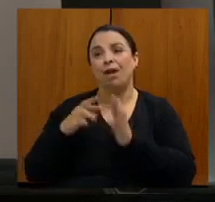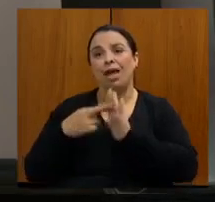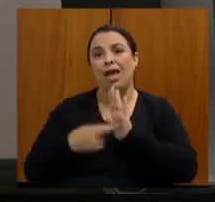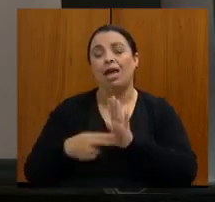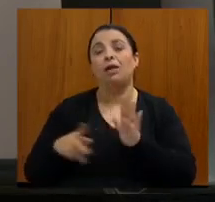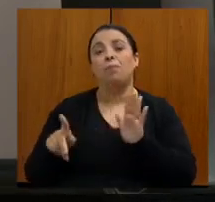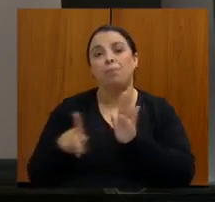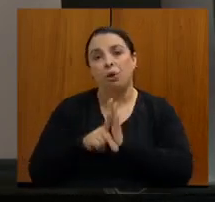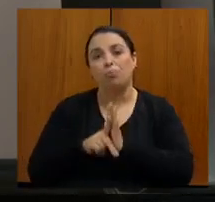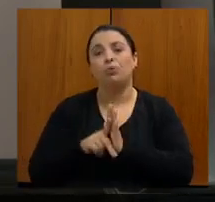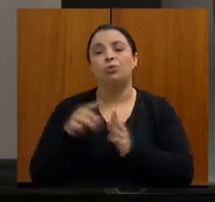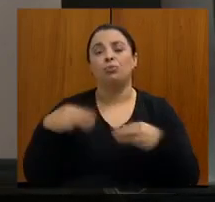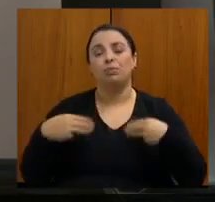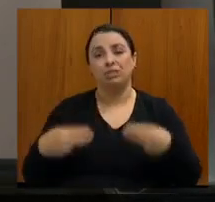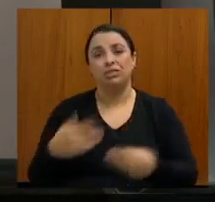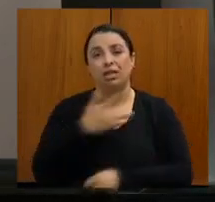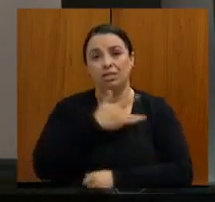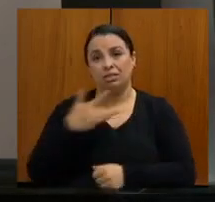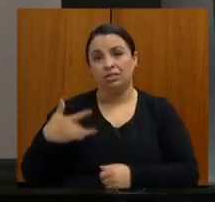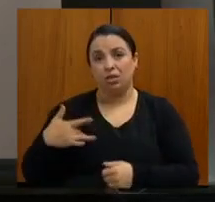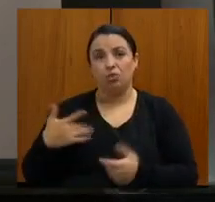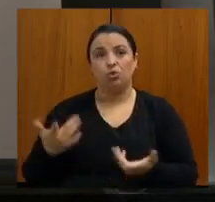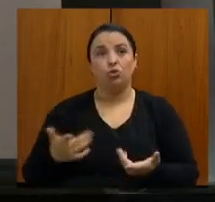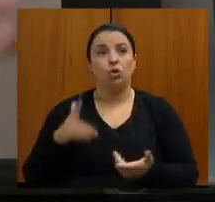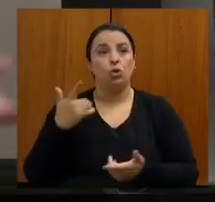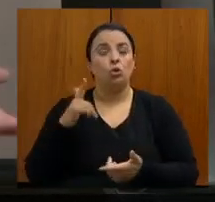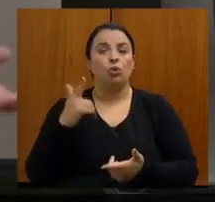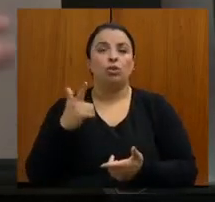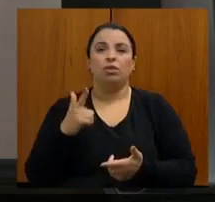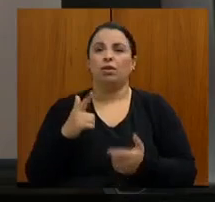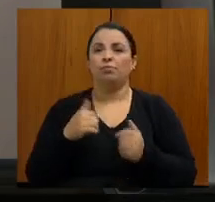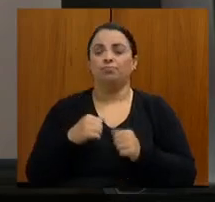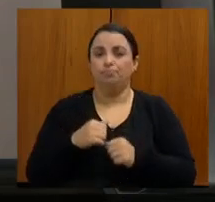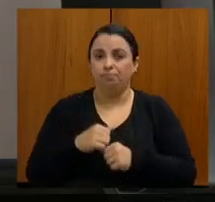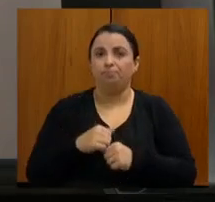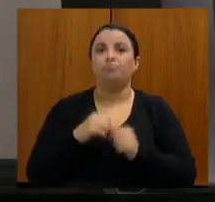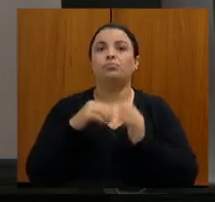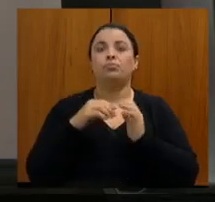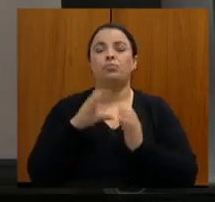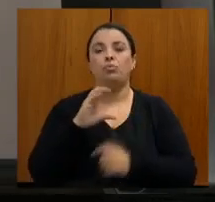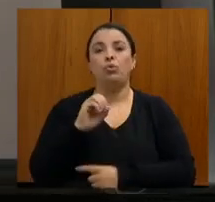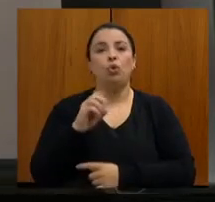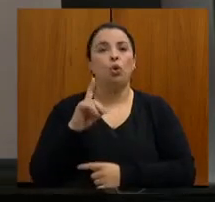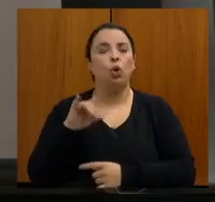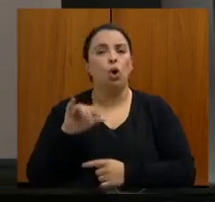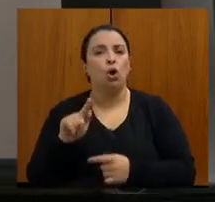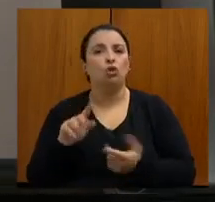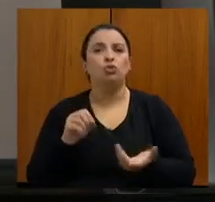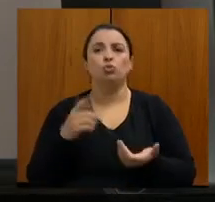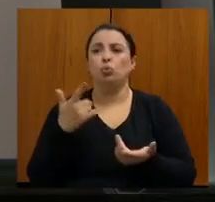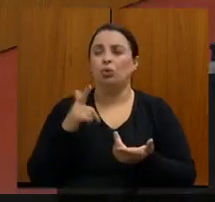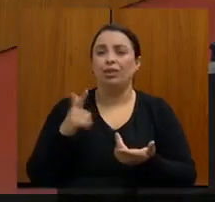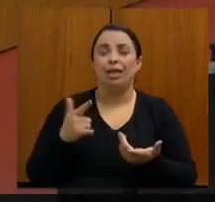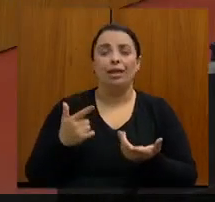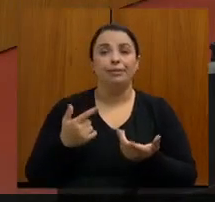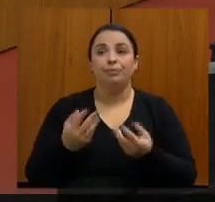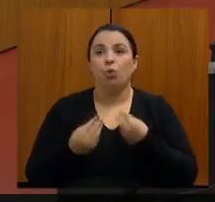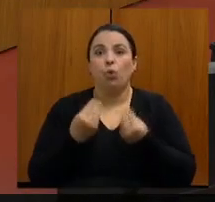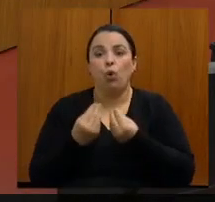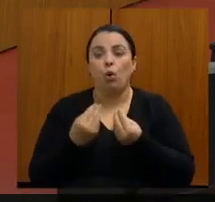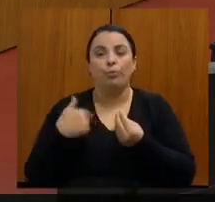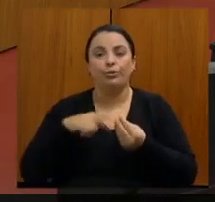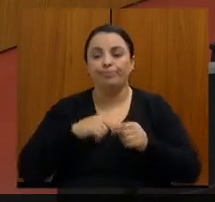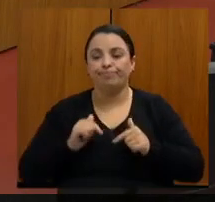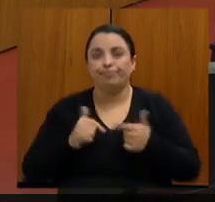um código de procedimento, se não tem uma forma de a gente solicitar o procedimento, como disse o deputado Wilson, a gente não tem como fazer.